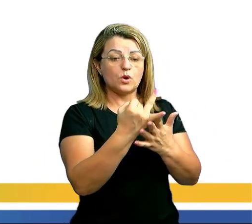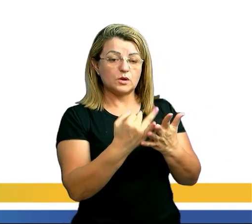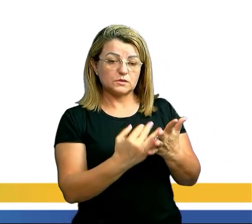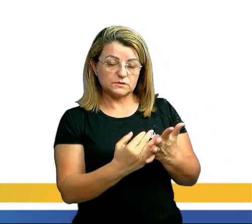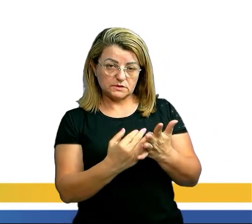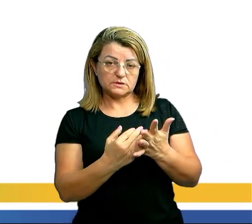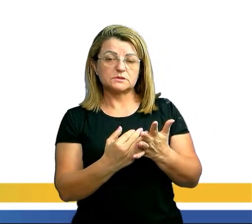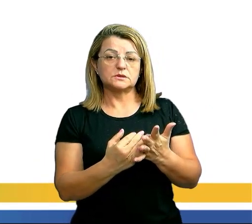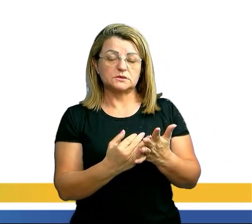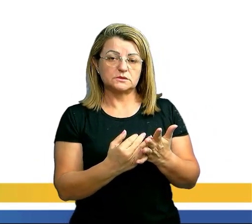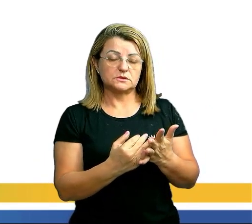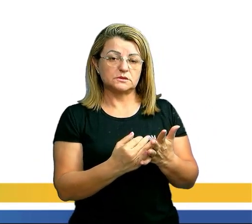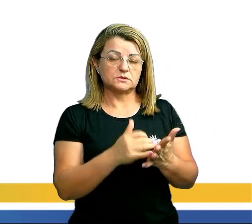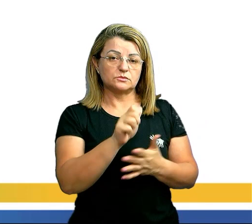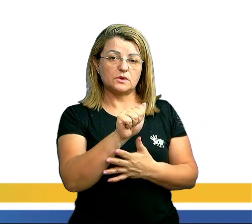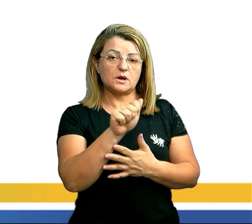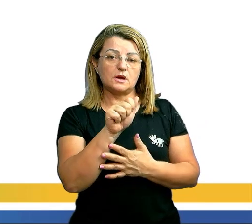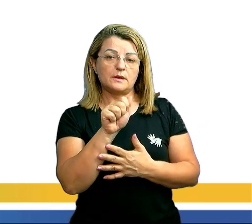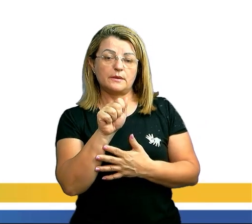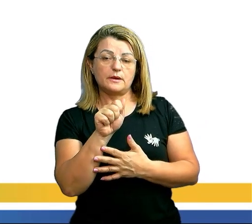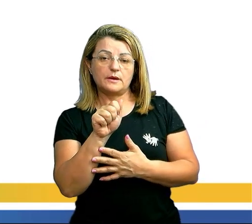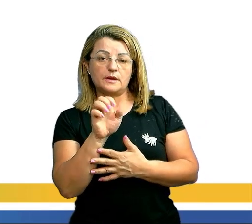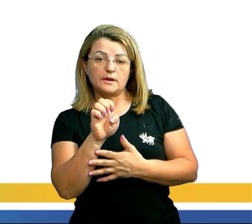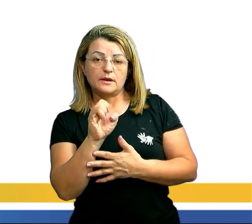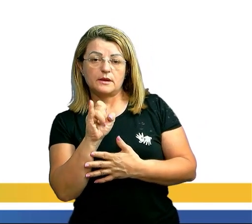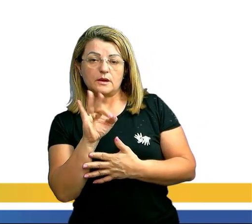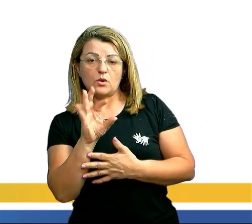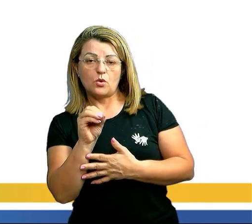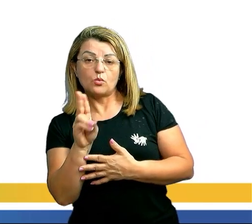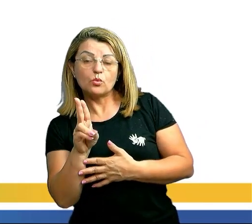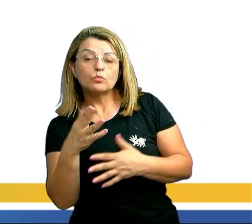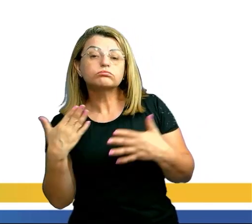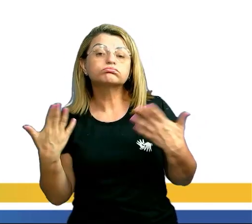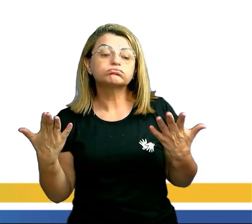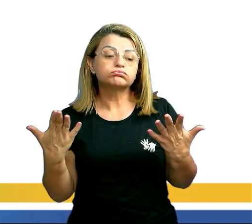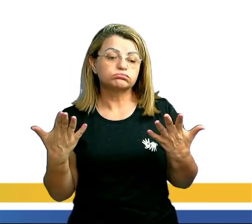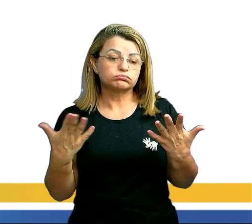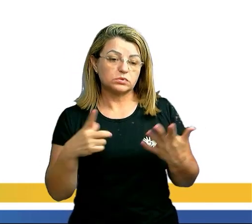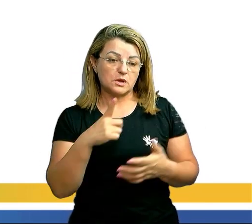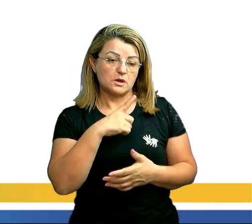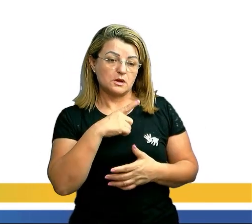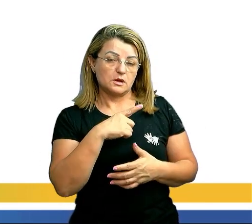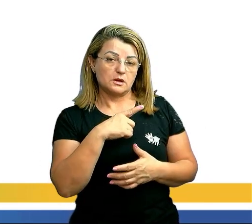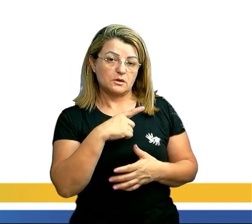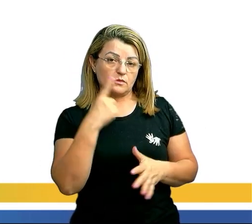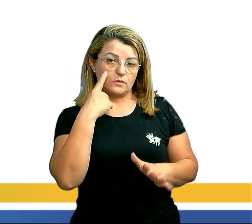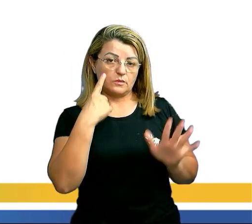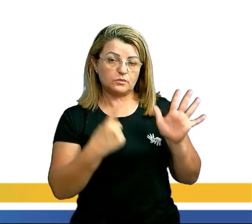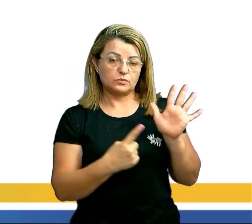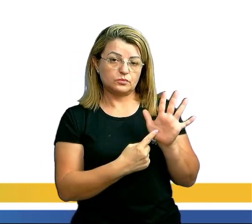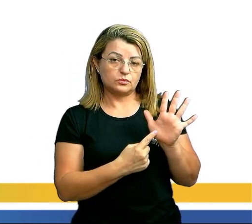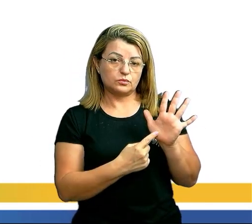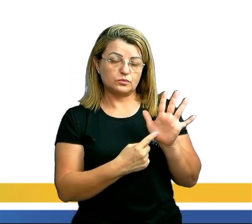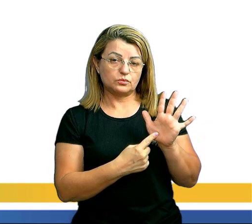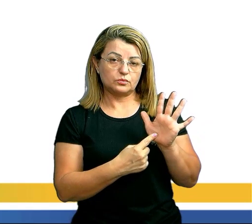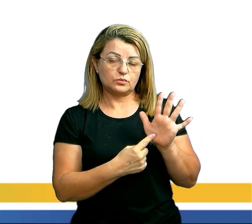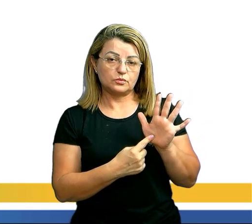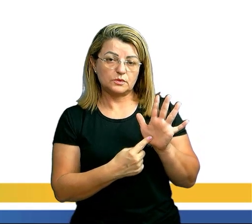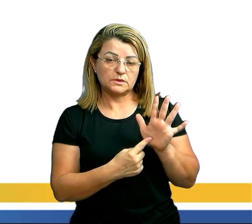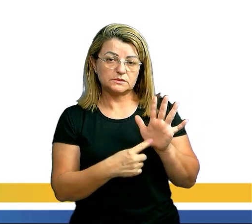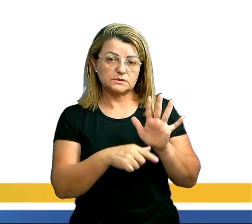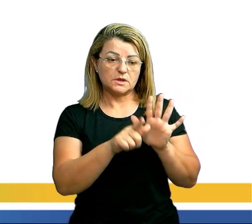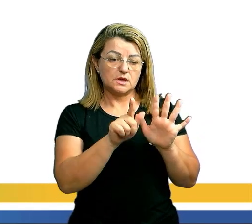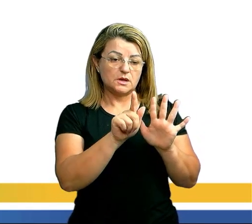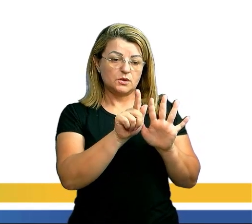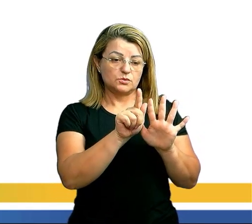no caso das vogais, estarem sempre uma ao lado da outra? Ó, eu trouxe as consoantes para as letras